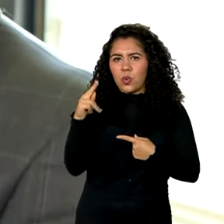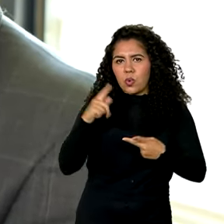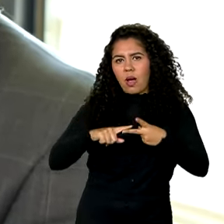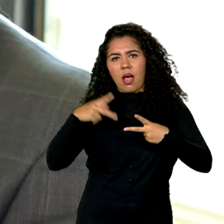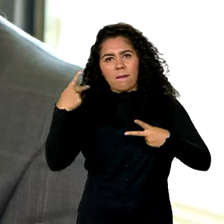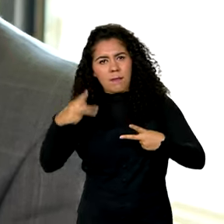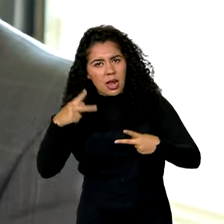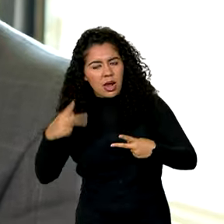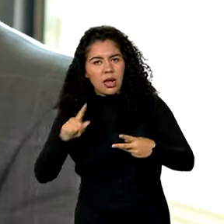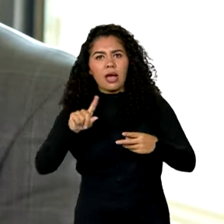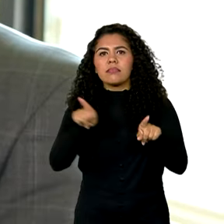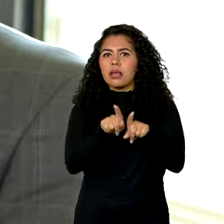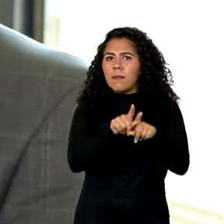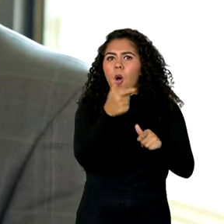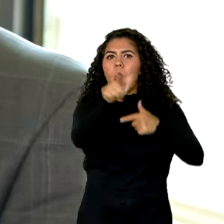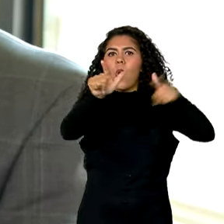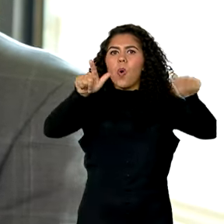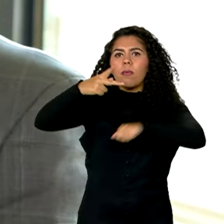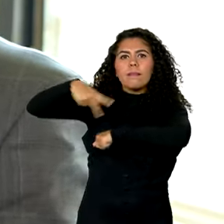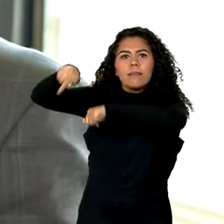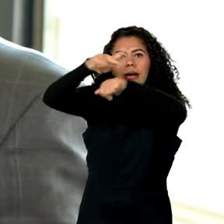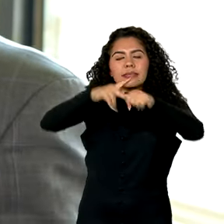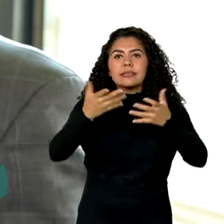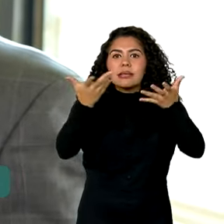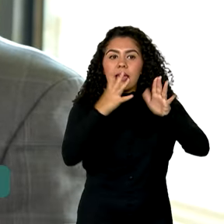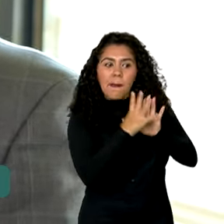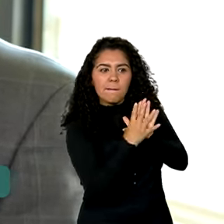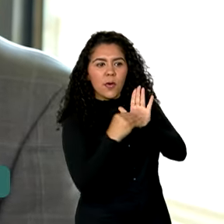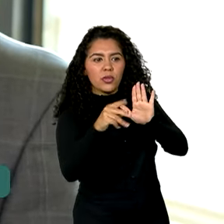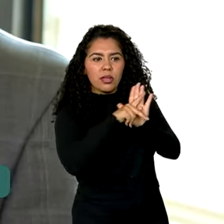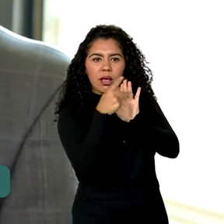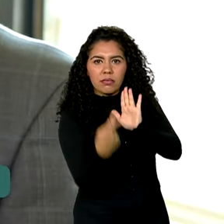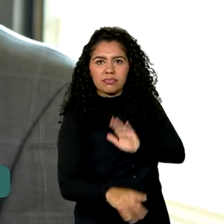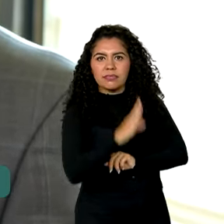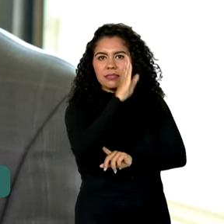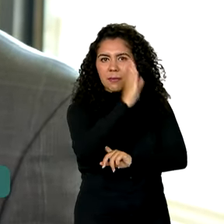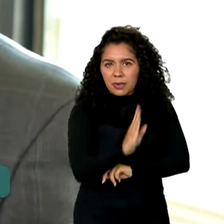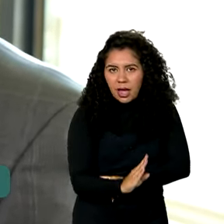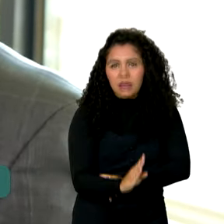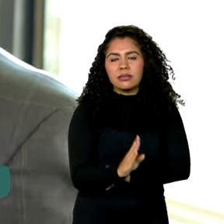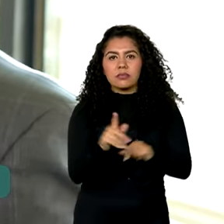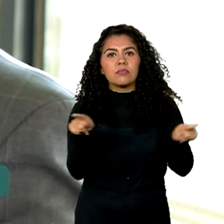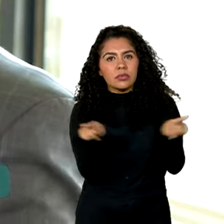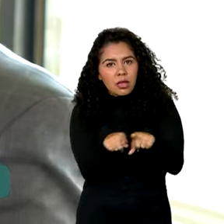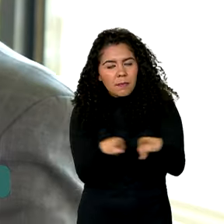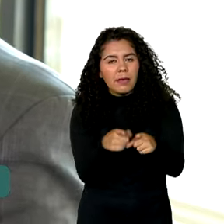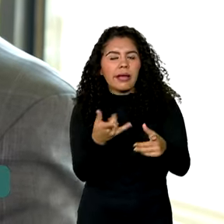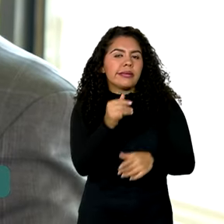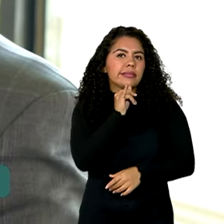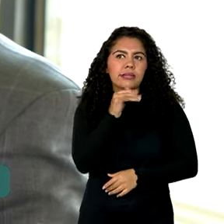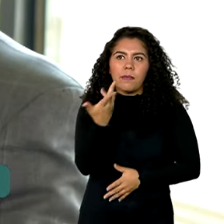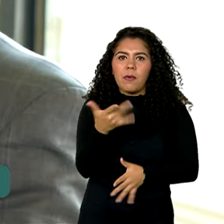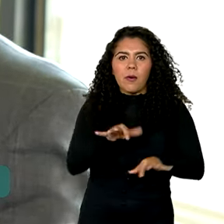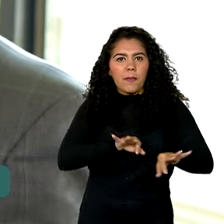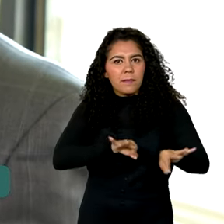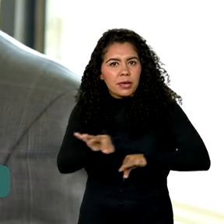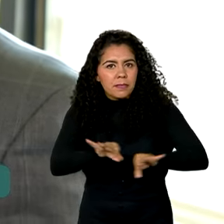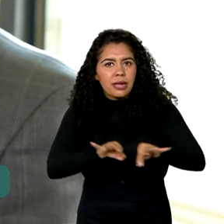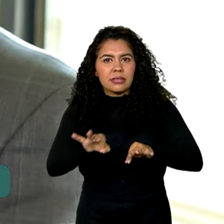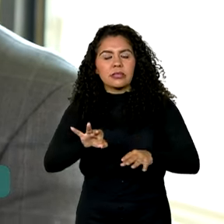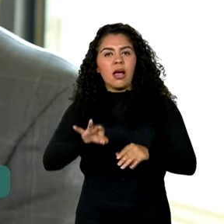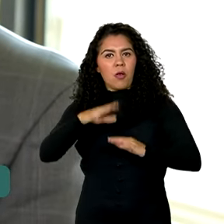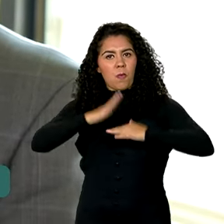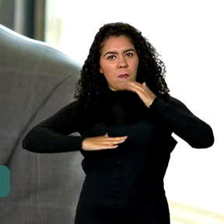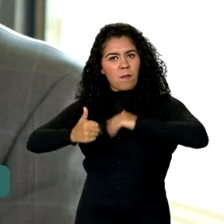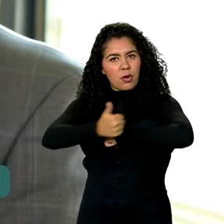com outros países que buscam a experiência do Brasil, por exemplo, na preparação dos auditores